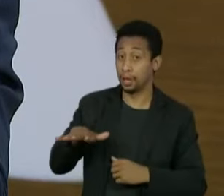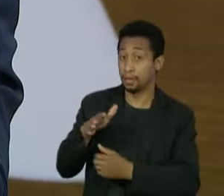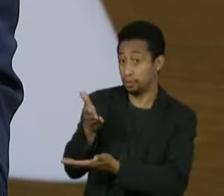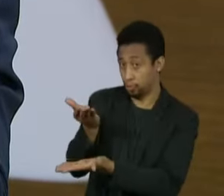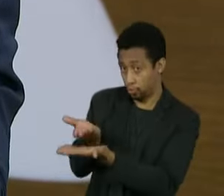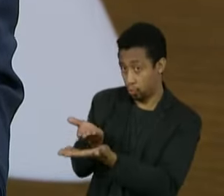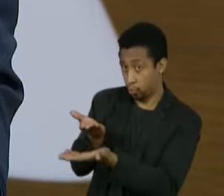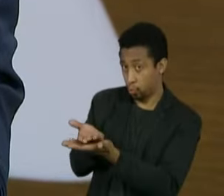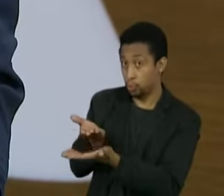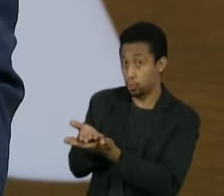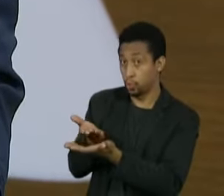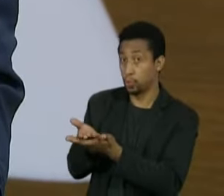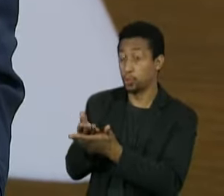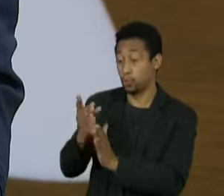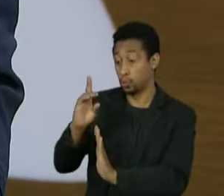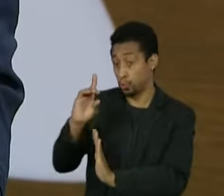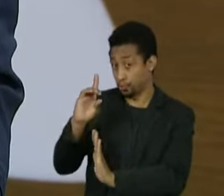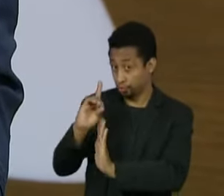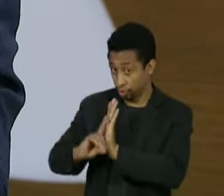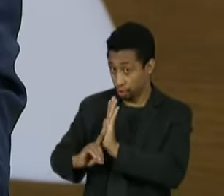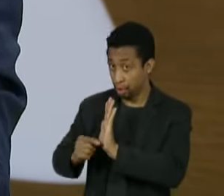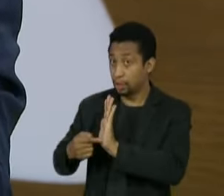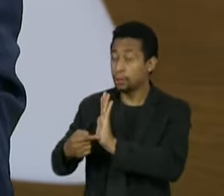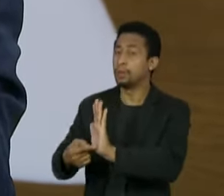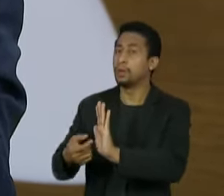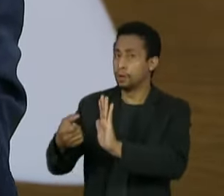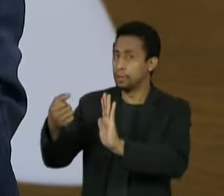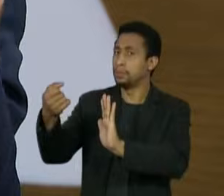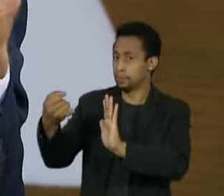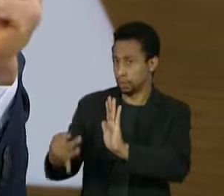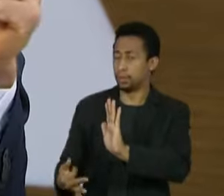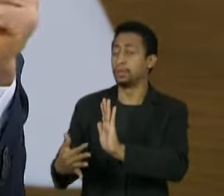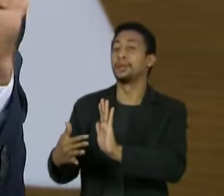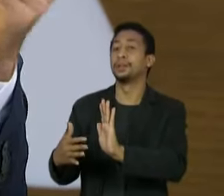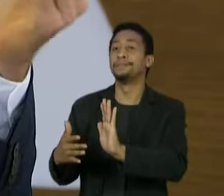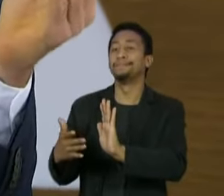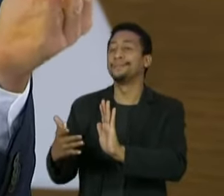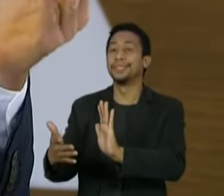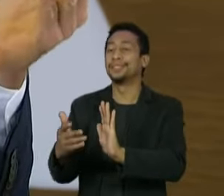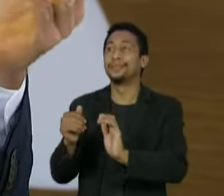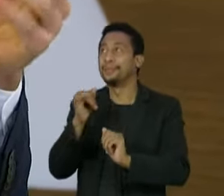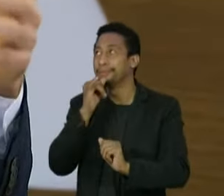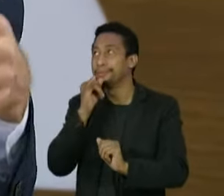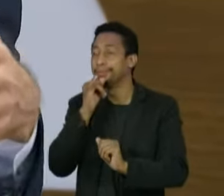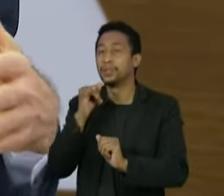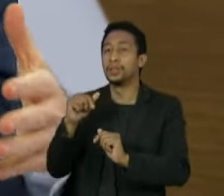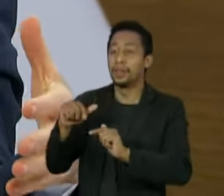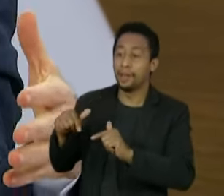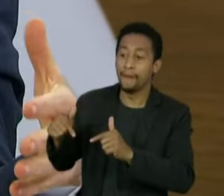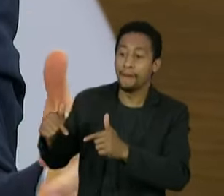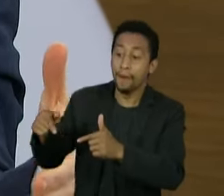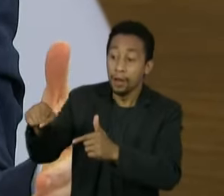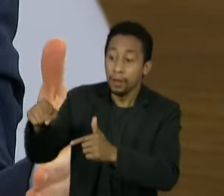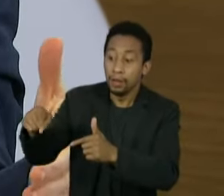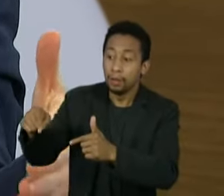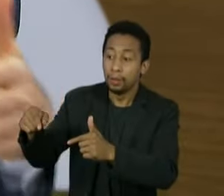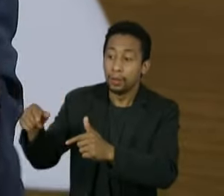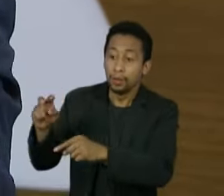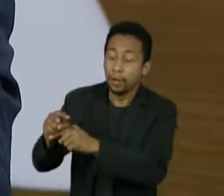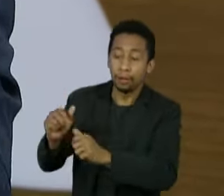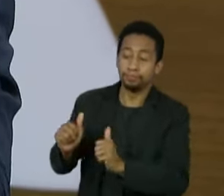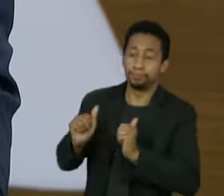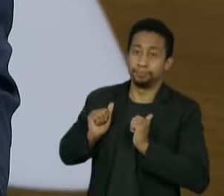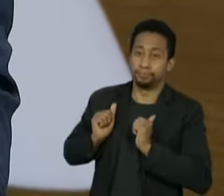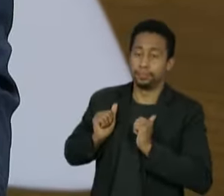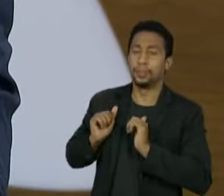chamada que foi abolida que era chamada responsabilidade penal objetiva. O que vem a ser isso? Se você tem um presídio com 100 presos